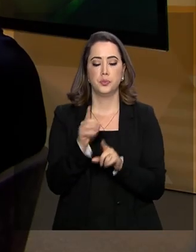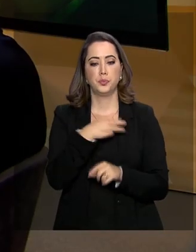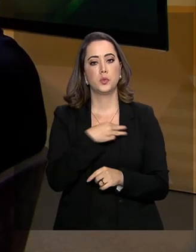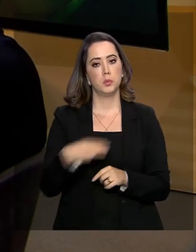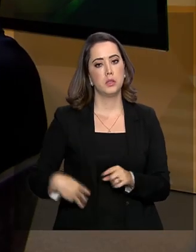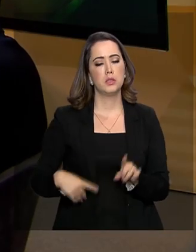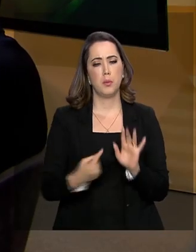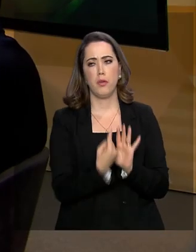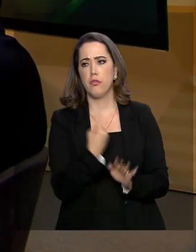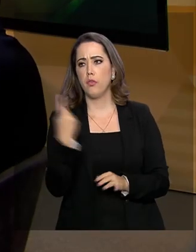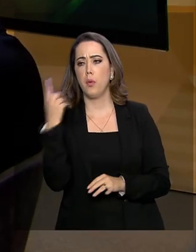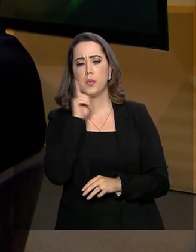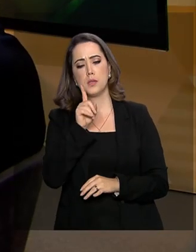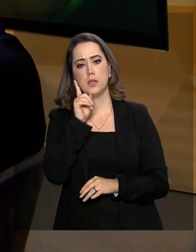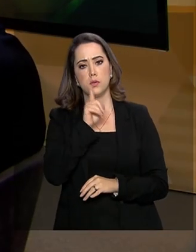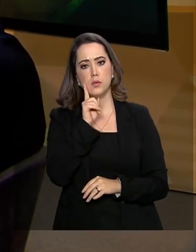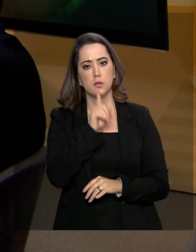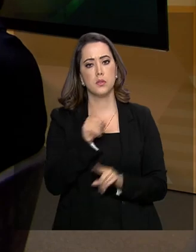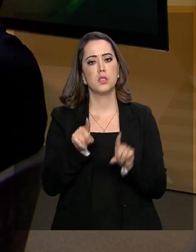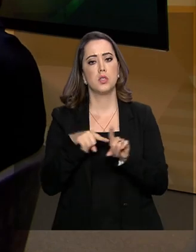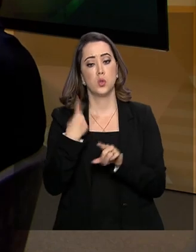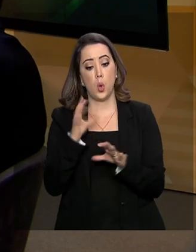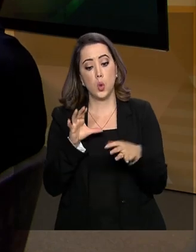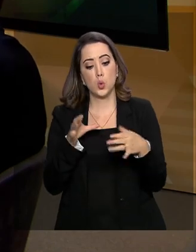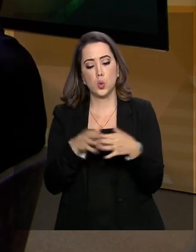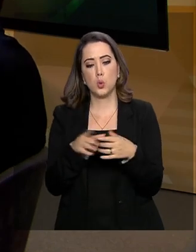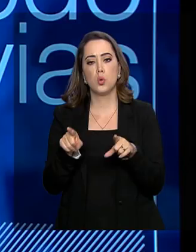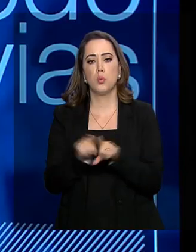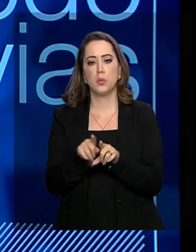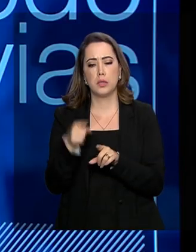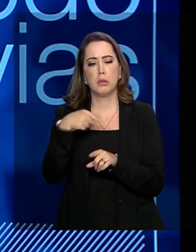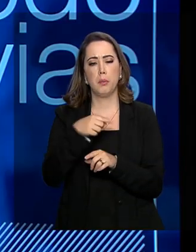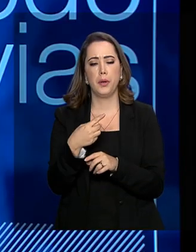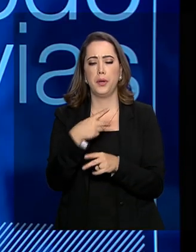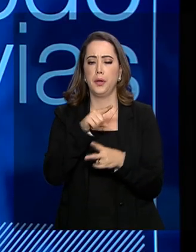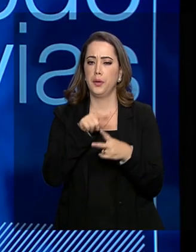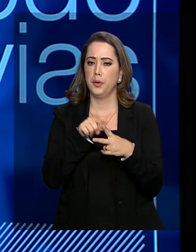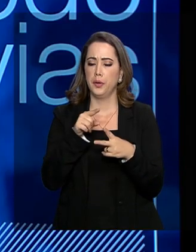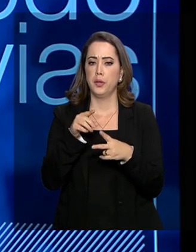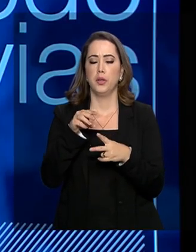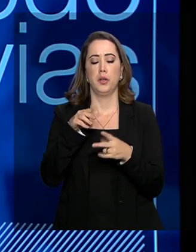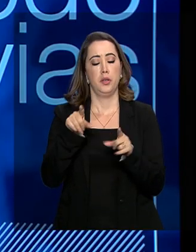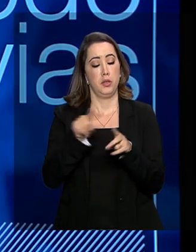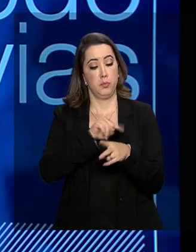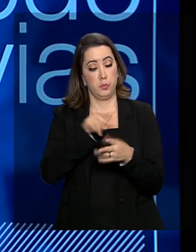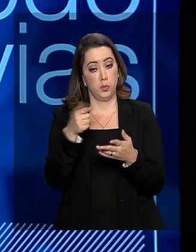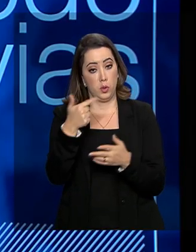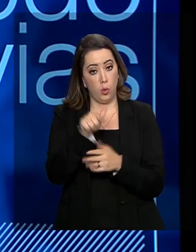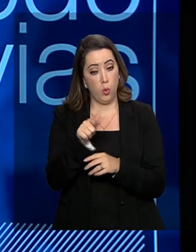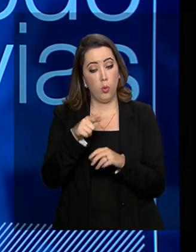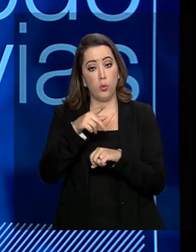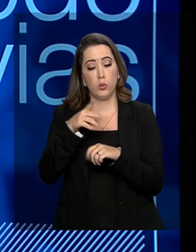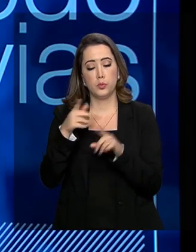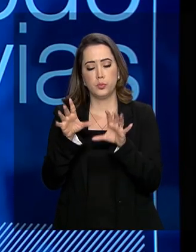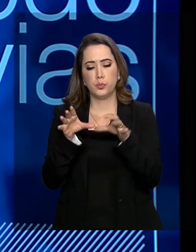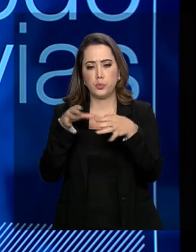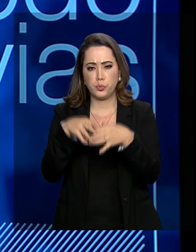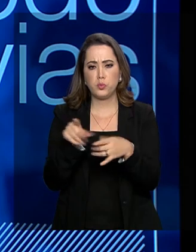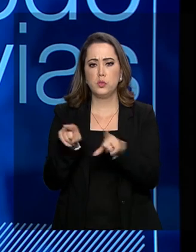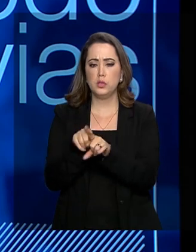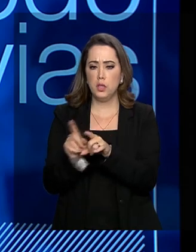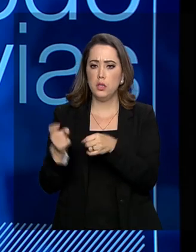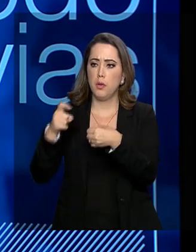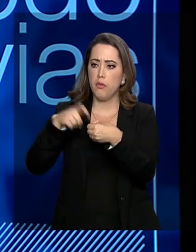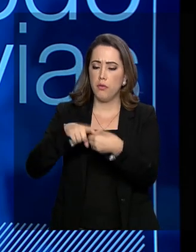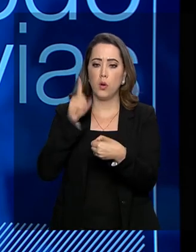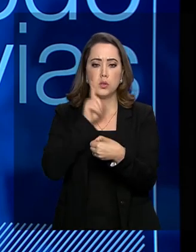tivemos também com a nossa equipe já também, além de em Washington, tivemos em Nova Iorque. Temos uma agenda de roadshow também, agora, tanto voltando aos Estados